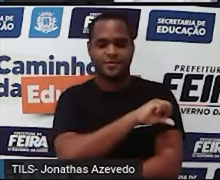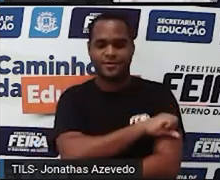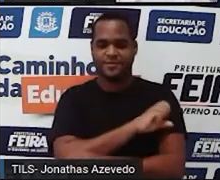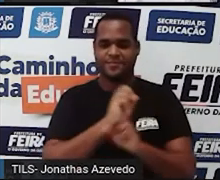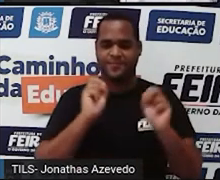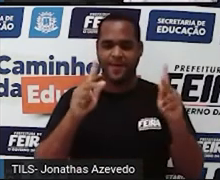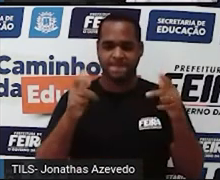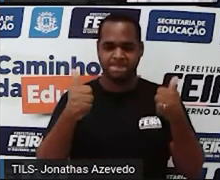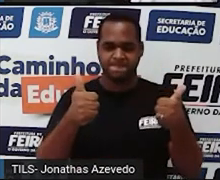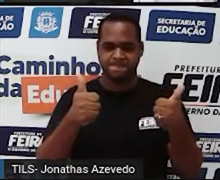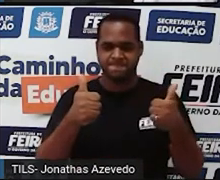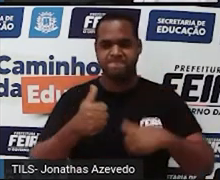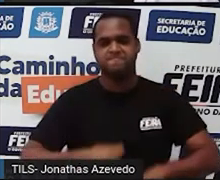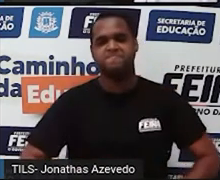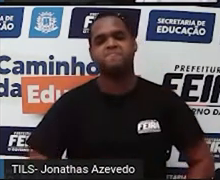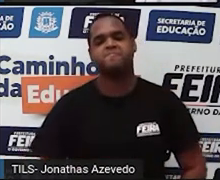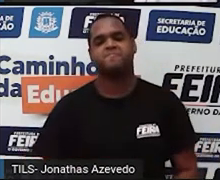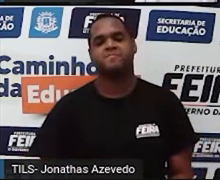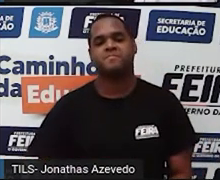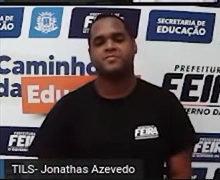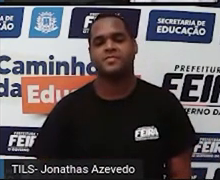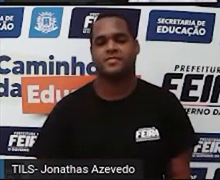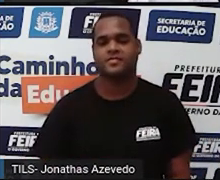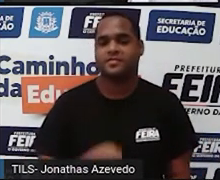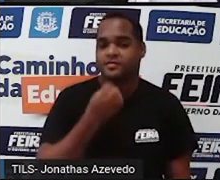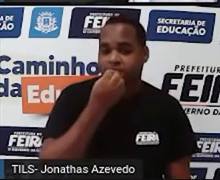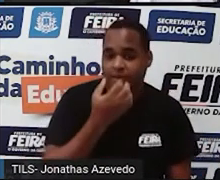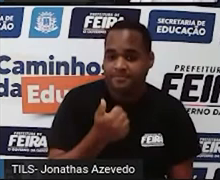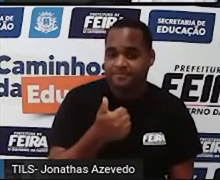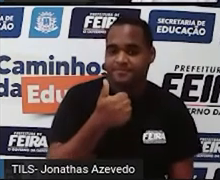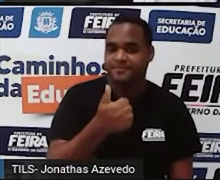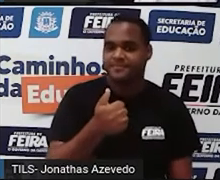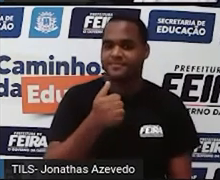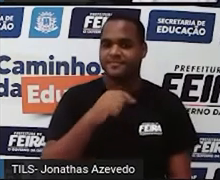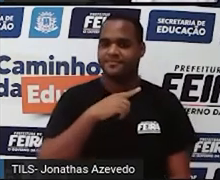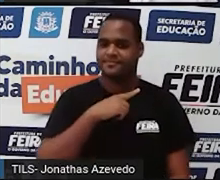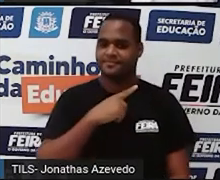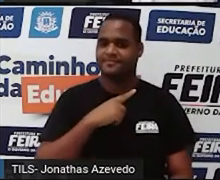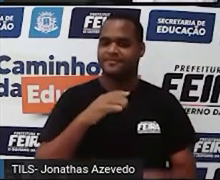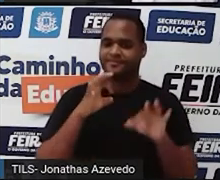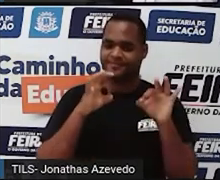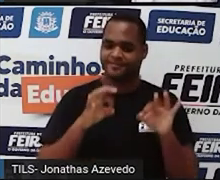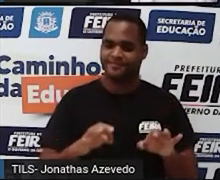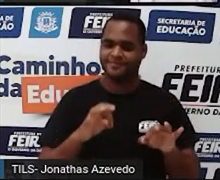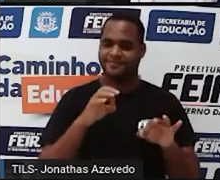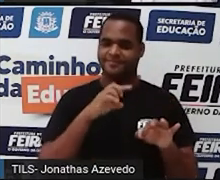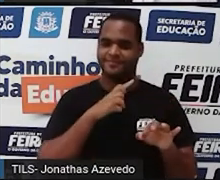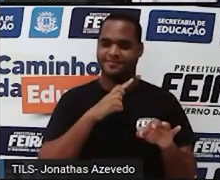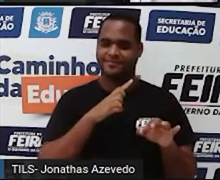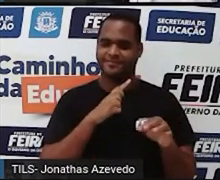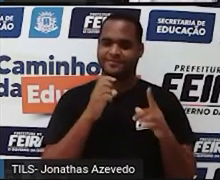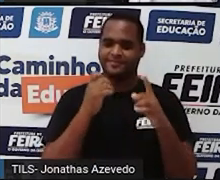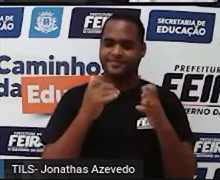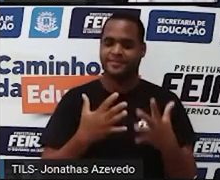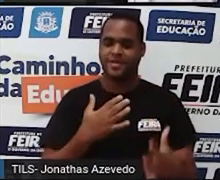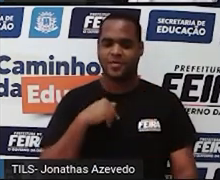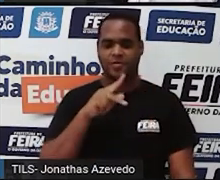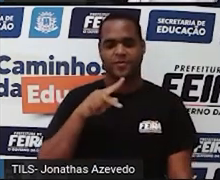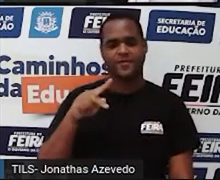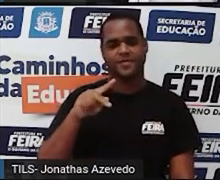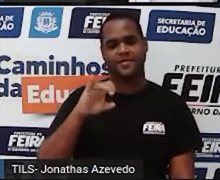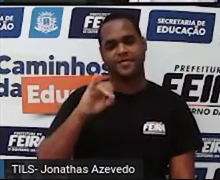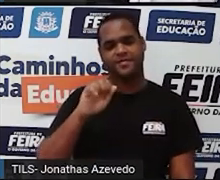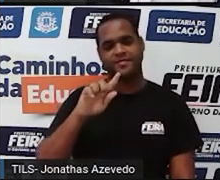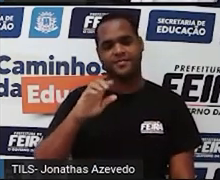Valeu? Bom, talvez, talvez não, com certeza, vocês já me conhecem, eu sou o professor Iago Ramos,